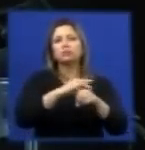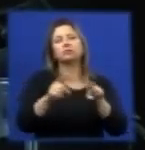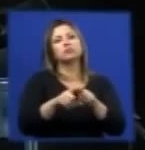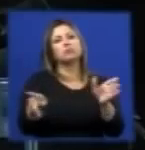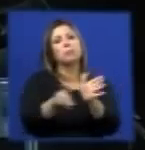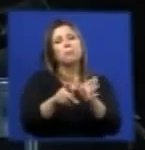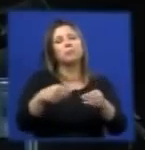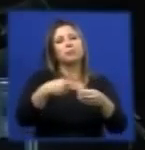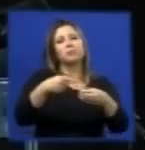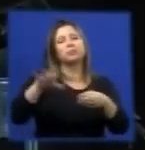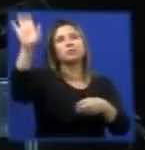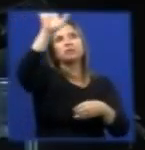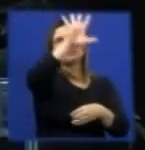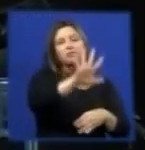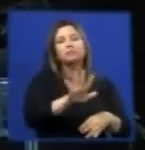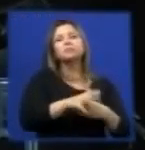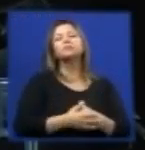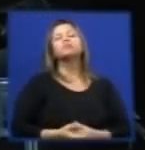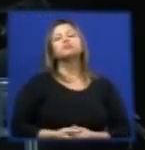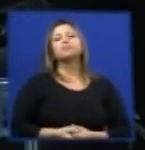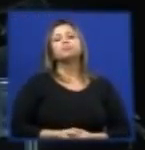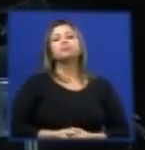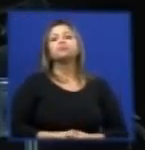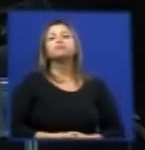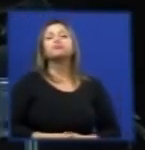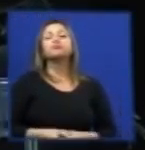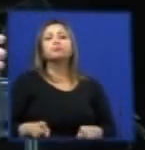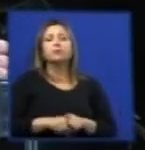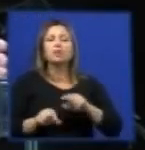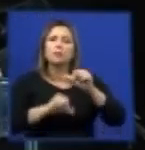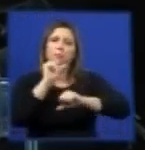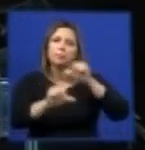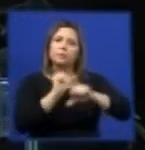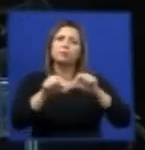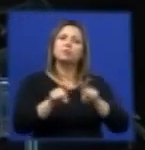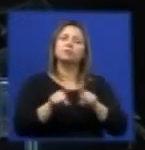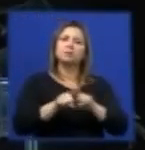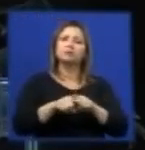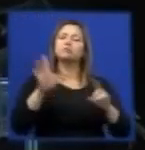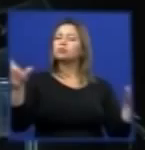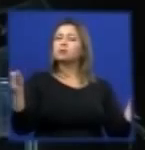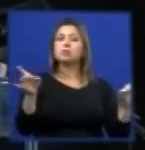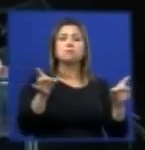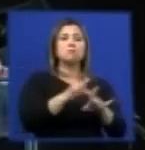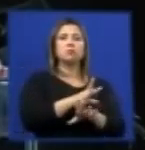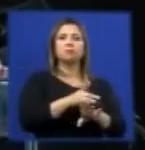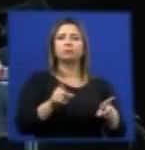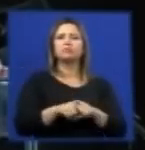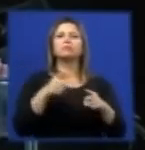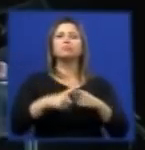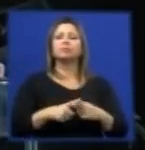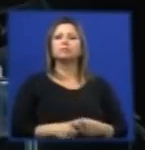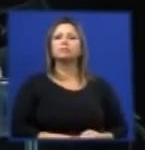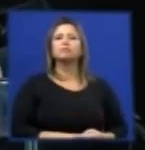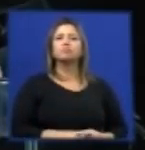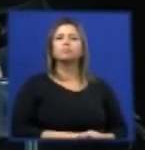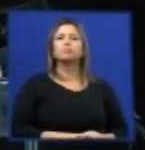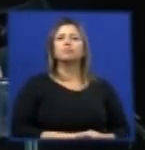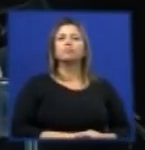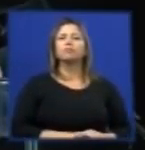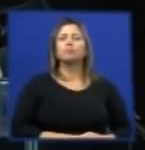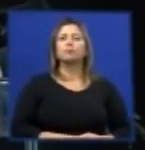região. Ainda a transformação como nós já vimos é completa porque nos